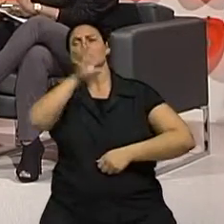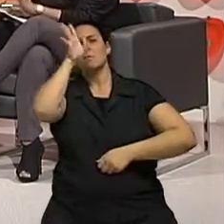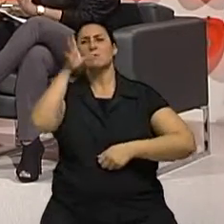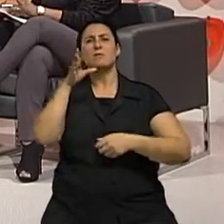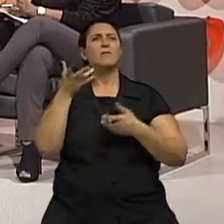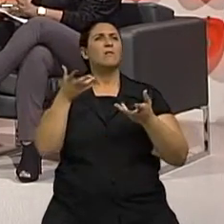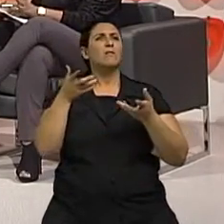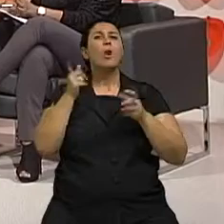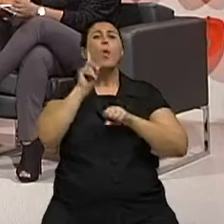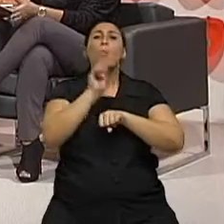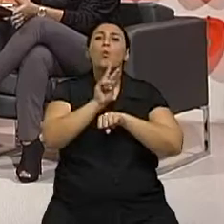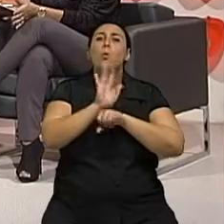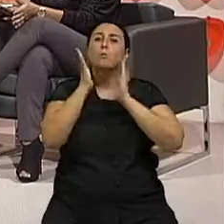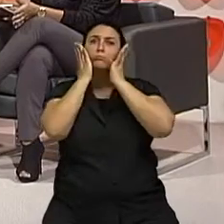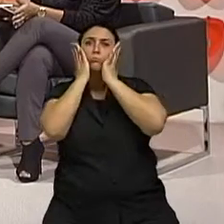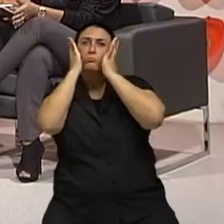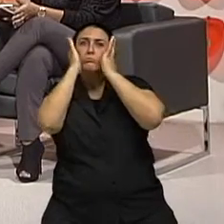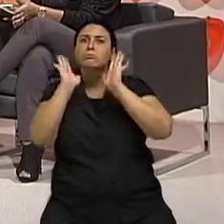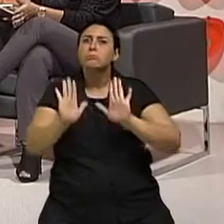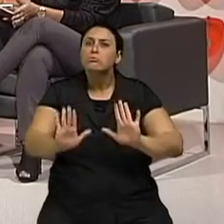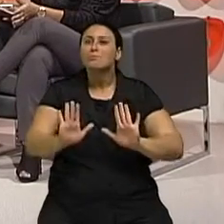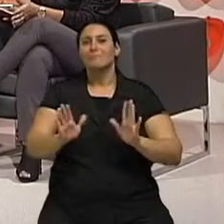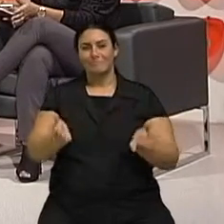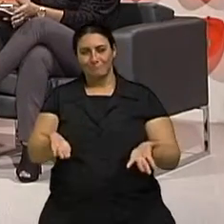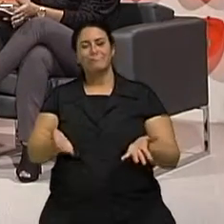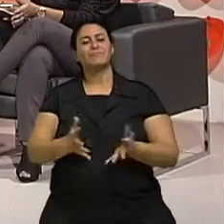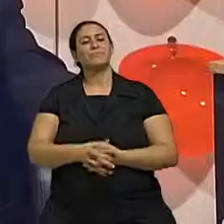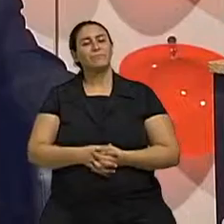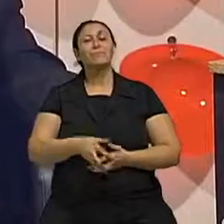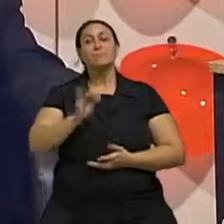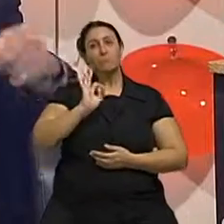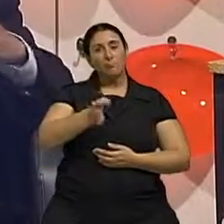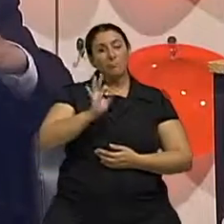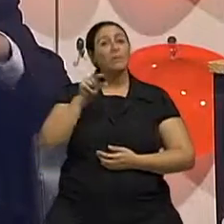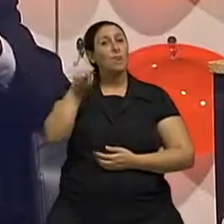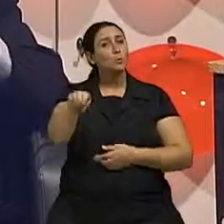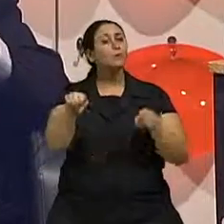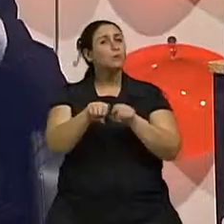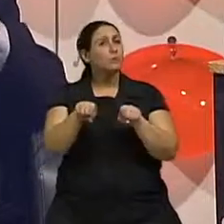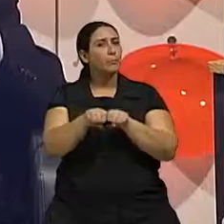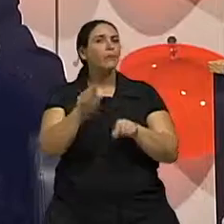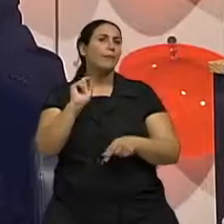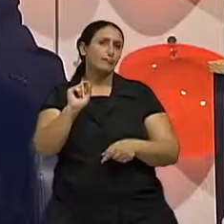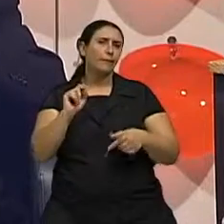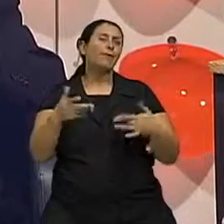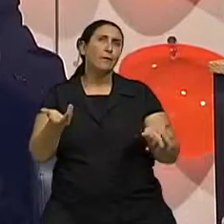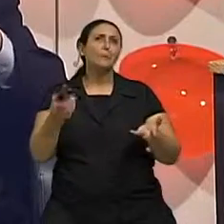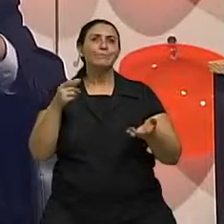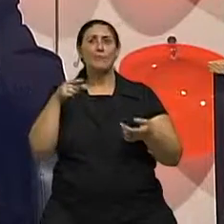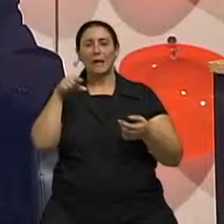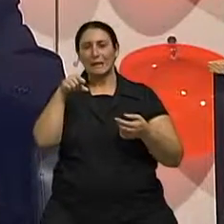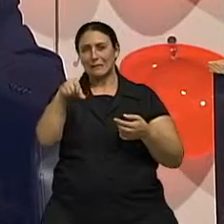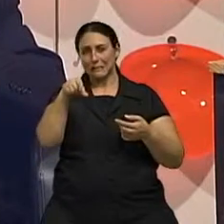uma série de coisas que não deveriam ser feitas, né, doutor? Agora, isto também está muito ligado a essa consulta